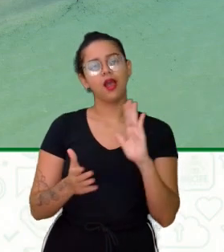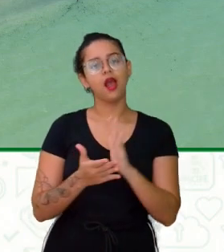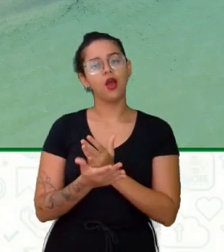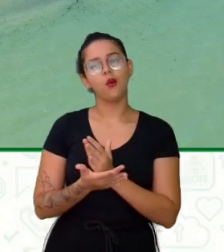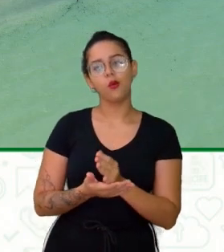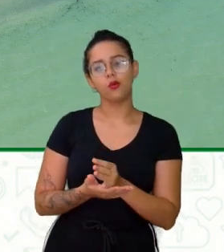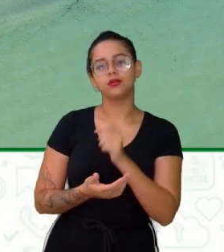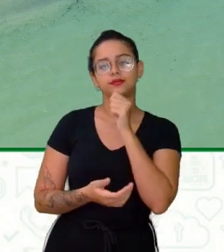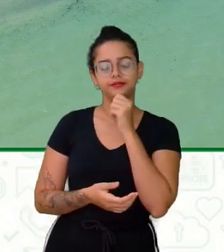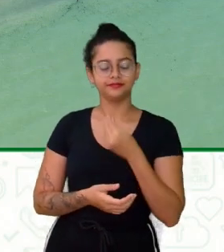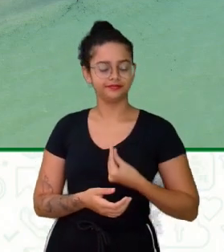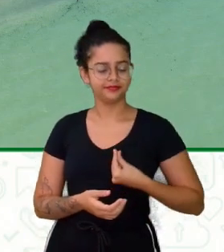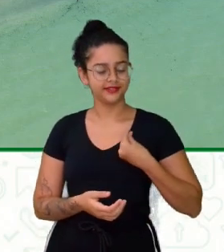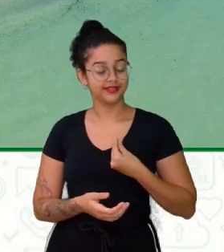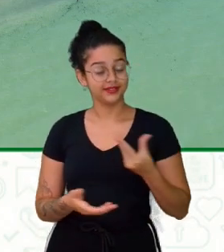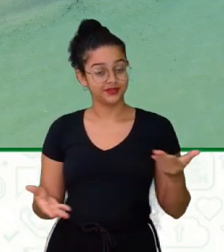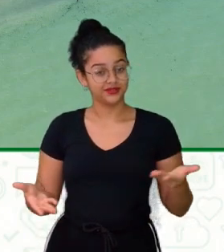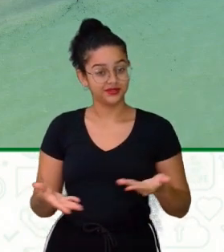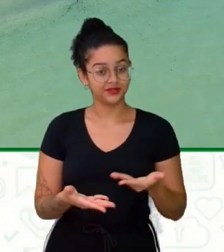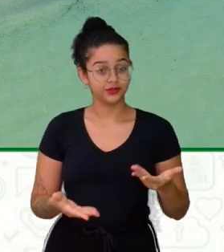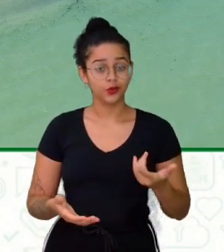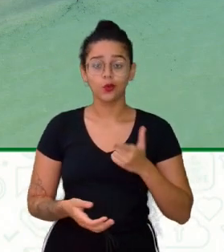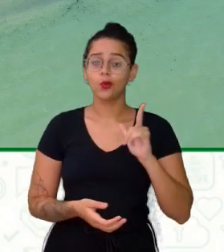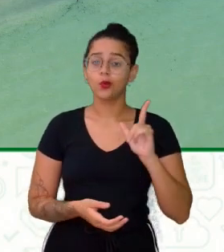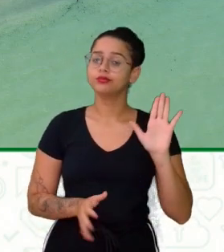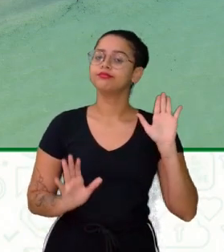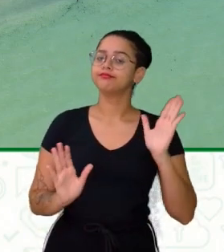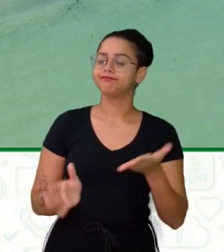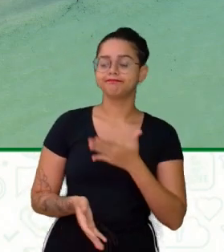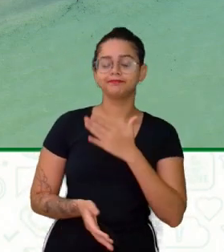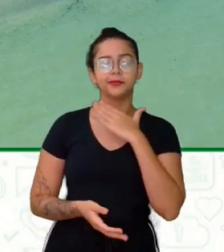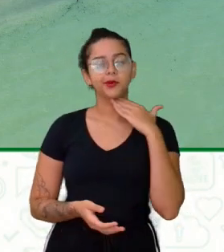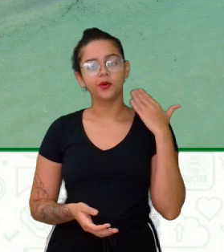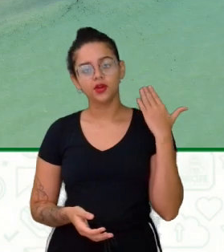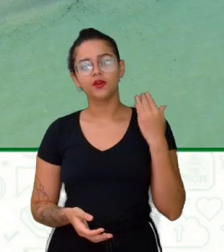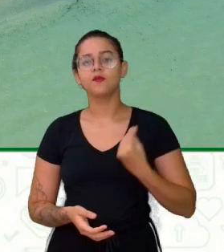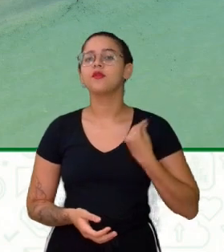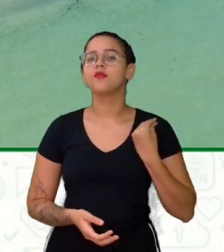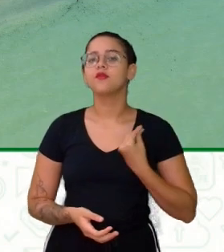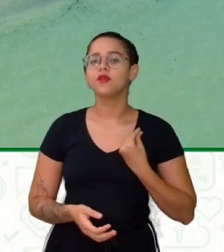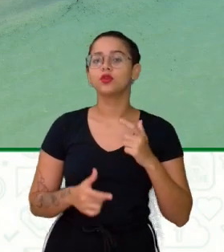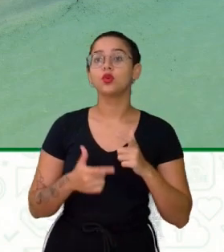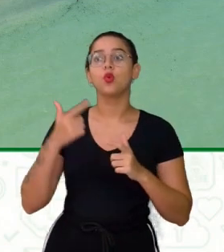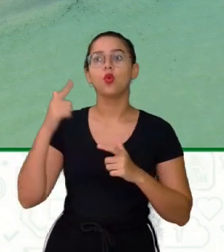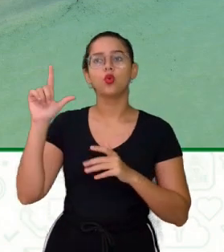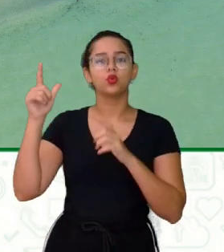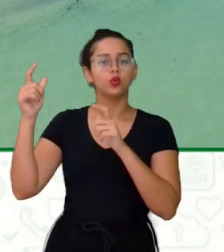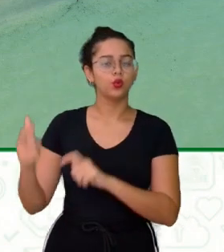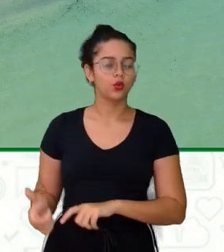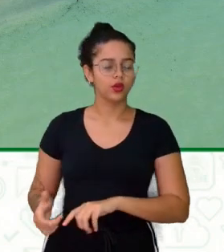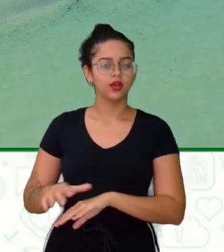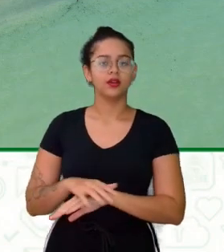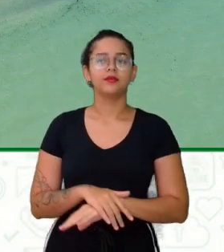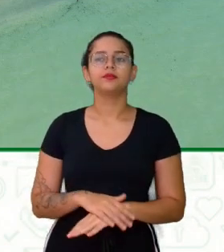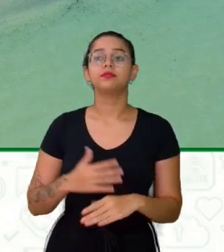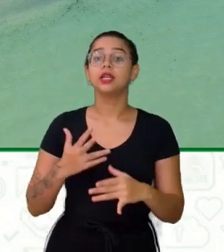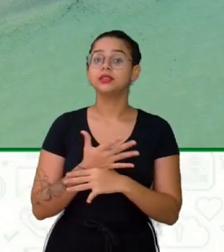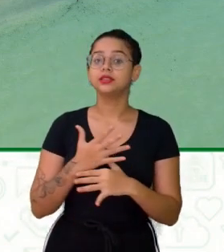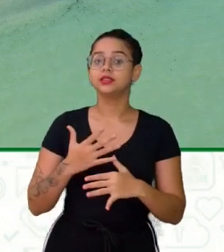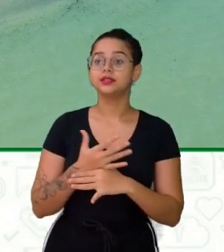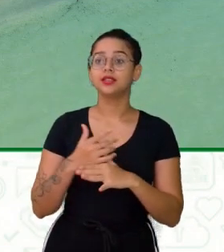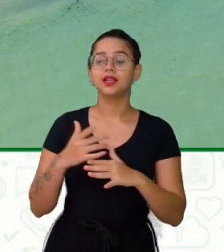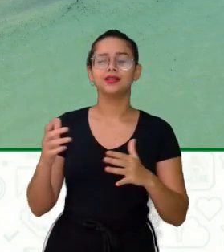fazem presente Entre nós Outros que já Nos deixaram Já estão vivendo Em outro plano A nossa cidade Ela é